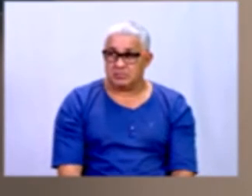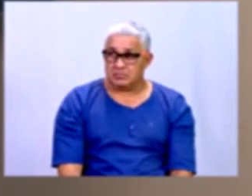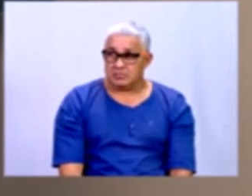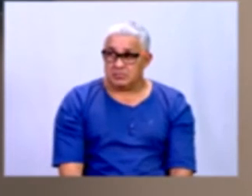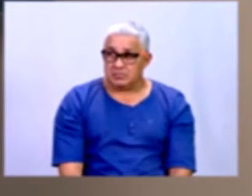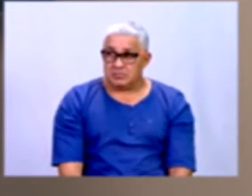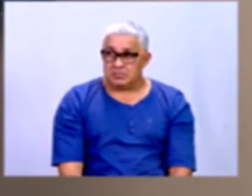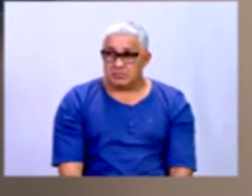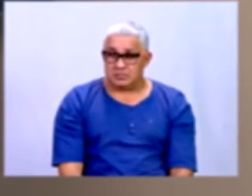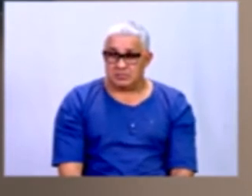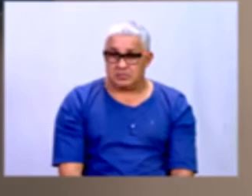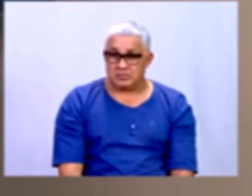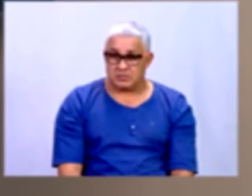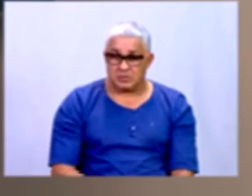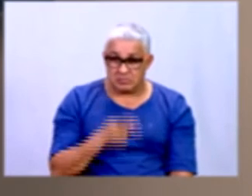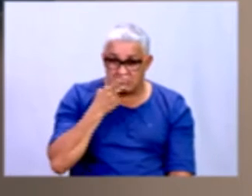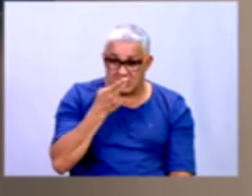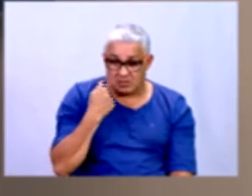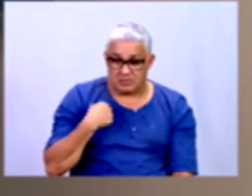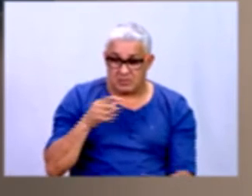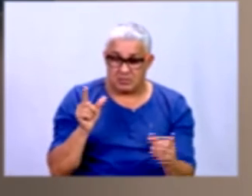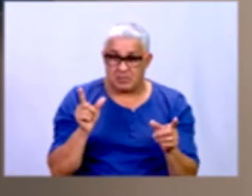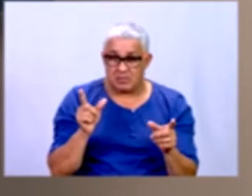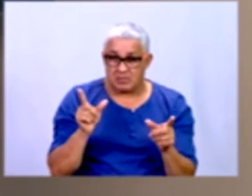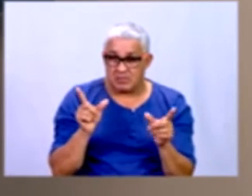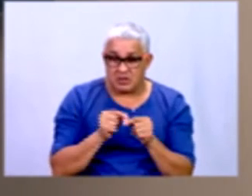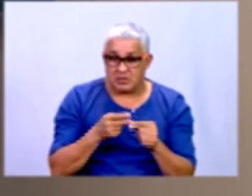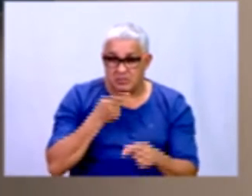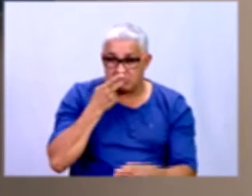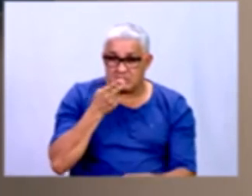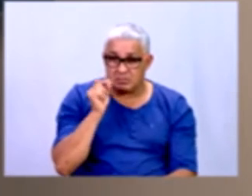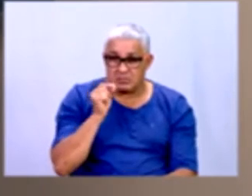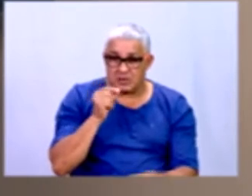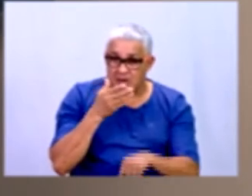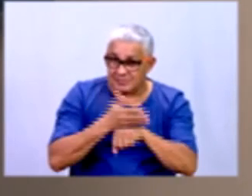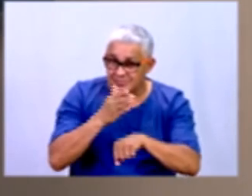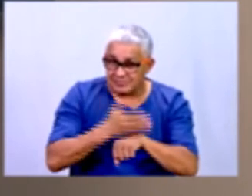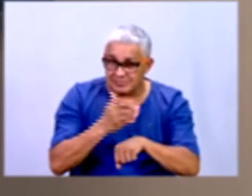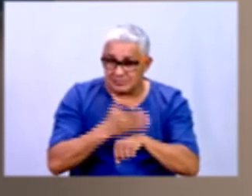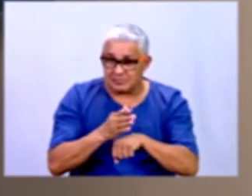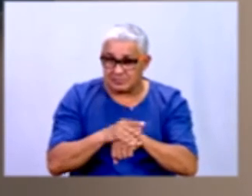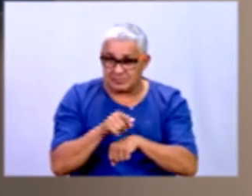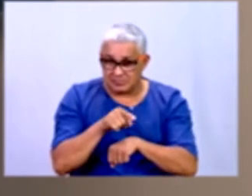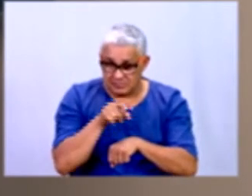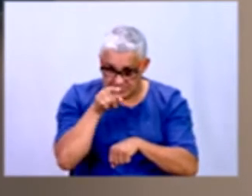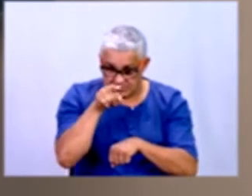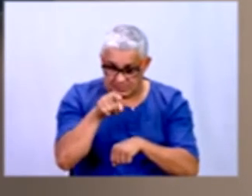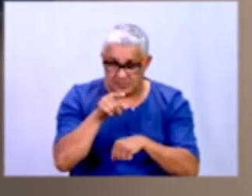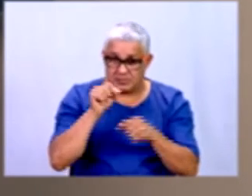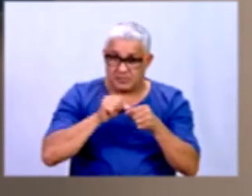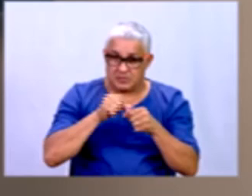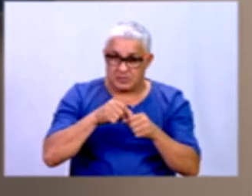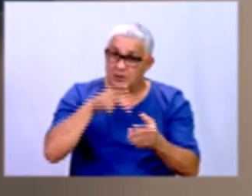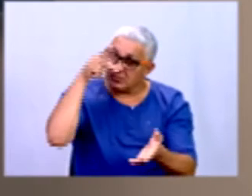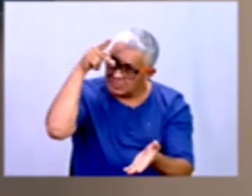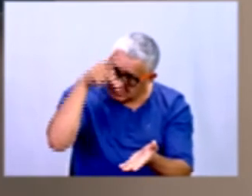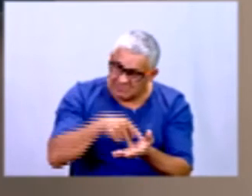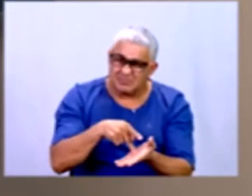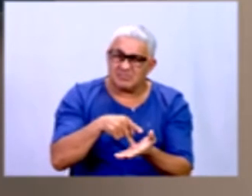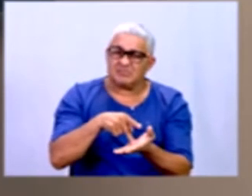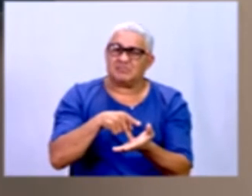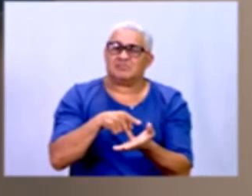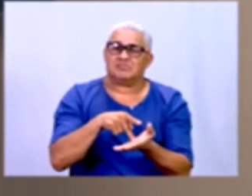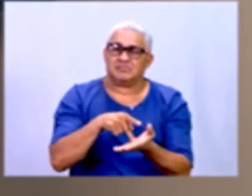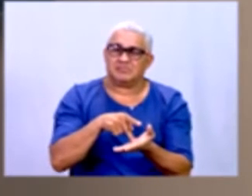Então, aqui eu acabei de falar para vocês, às vezes, fazer para treinar. Mas, quando vocês forem fazer isso para valer, quando vocês forem até